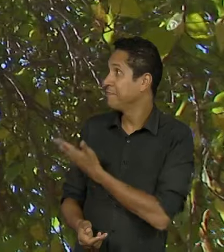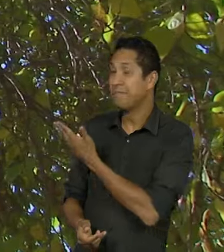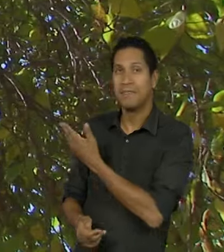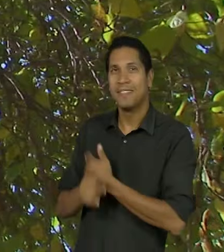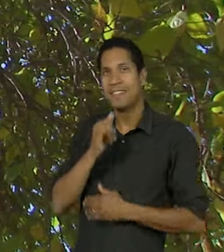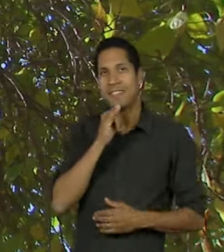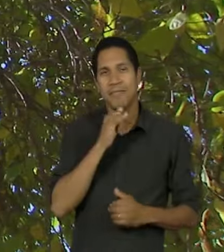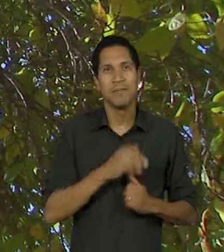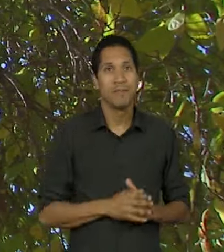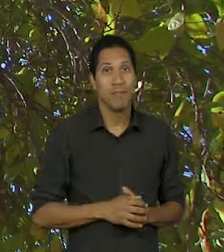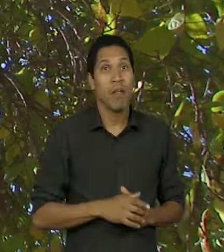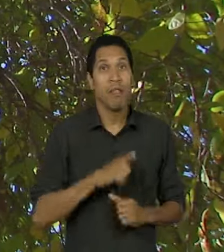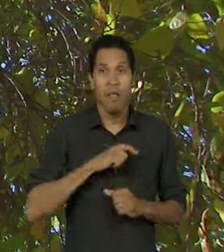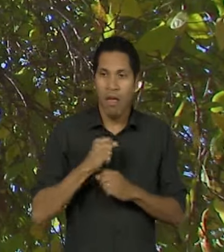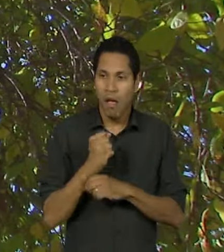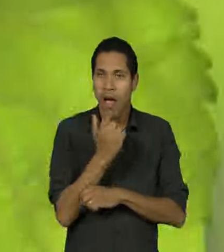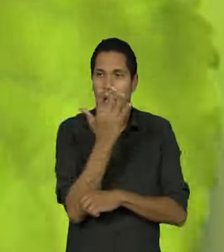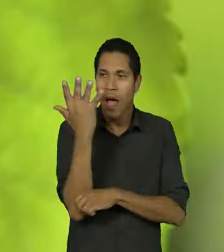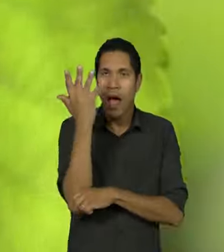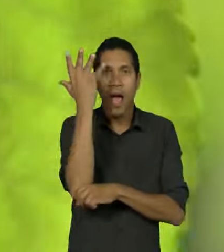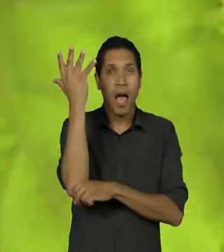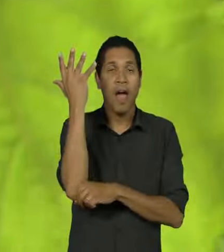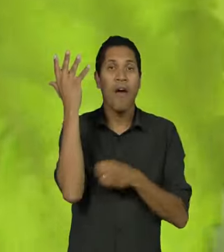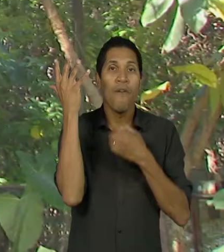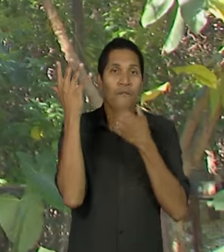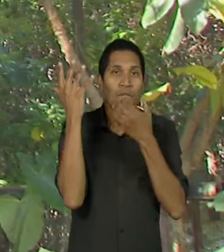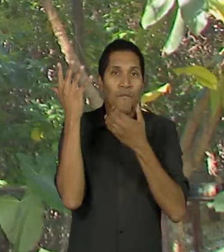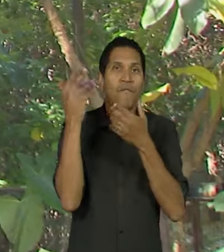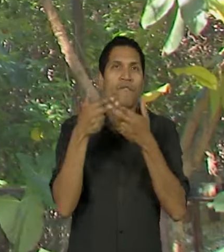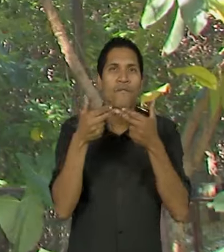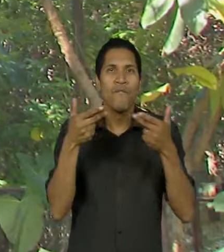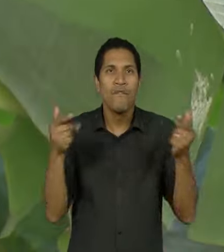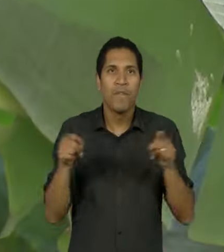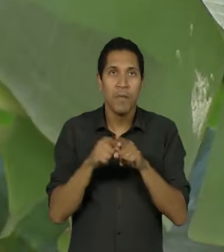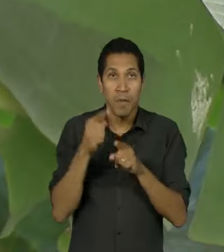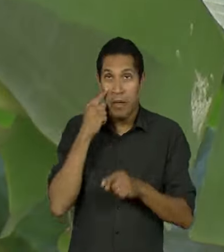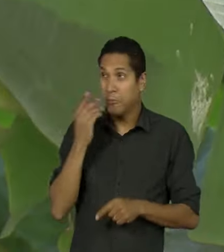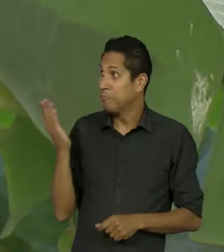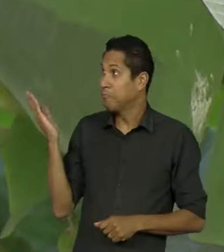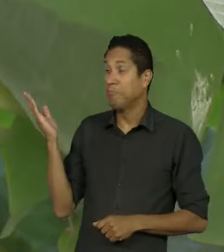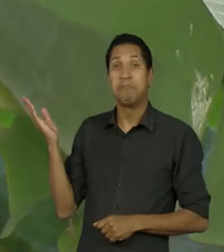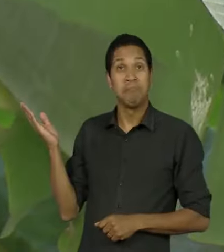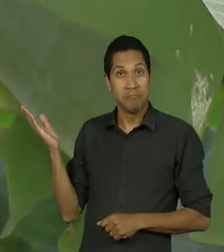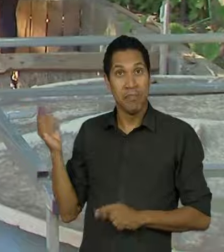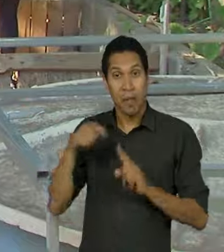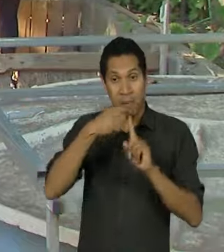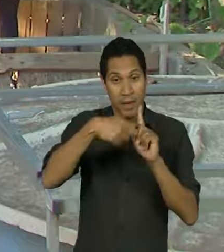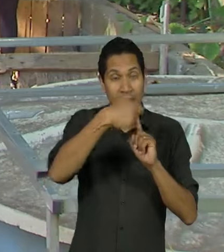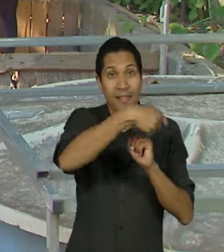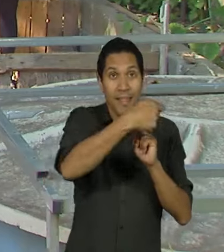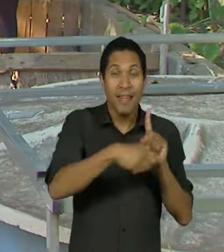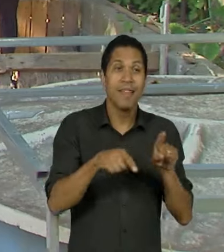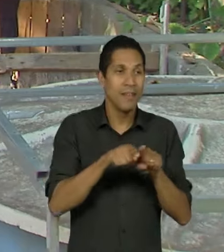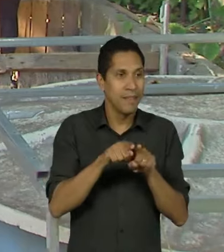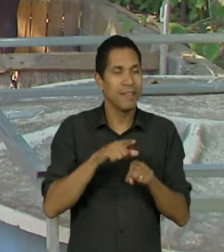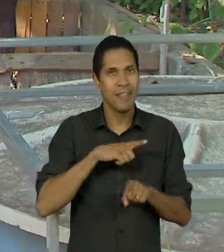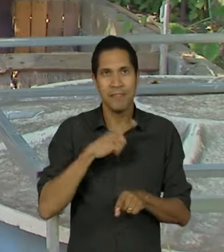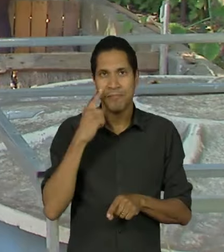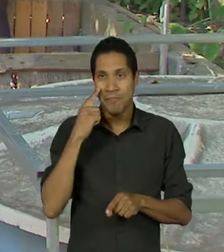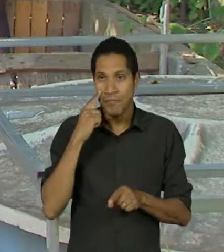A sombra de árvores frutíferas, como a amoreira e a bananeira, todas com frutos, fica a área de